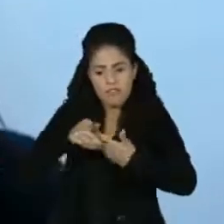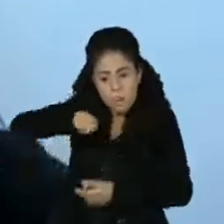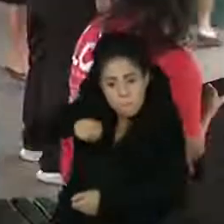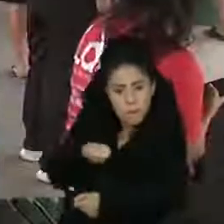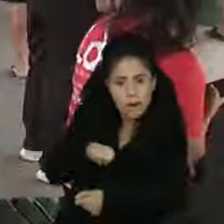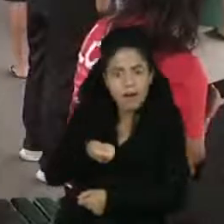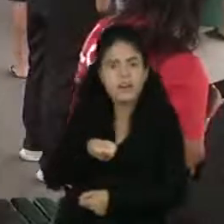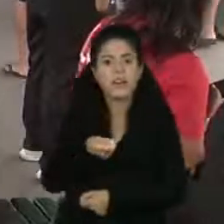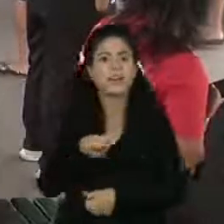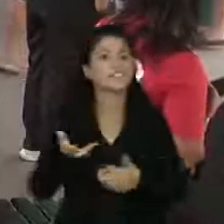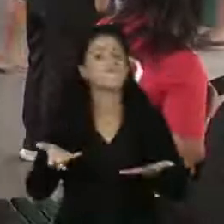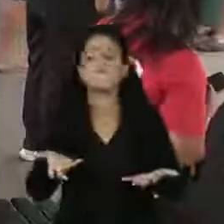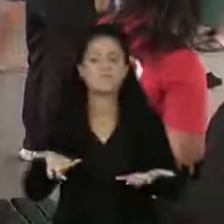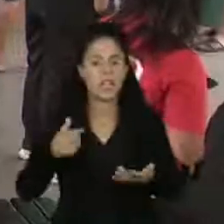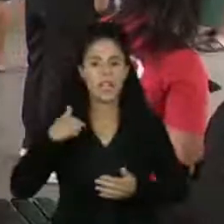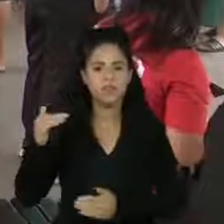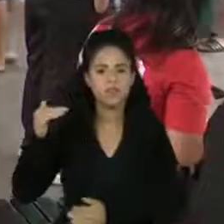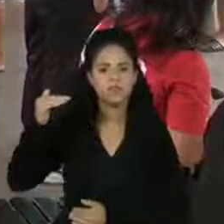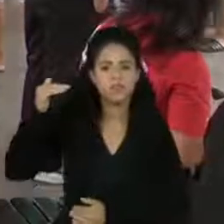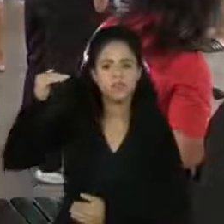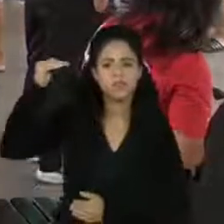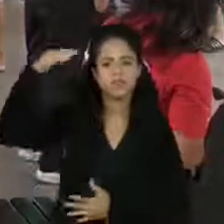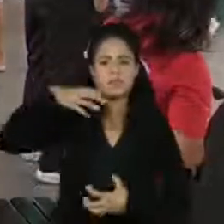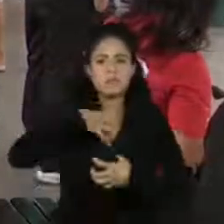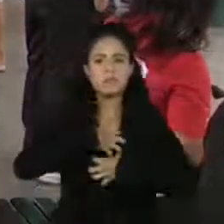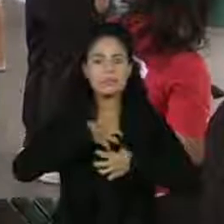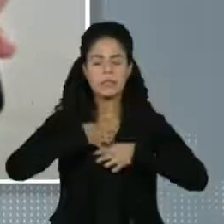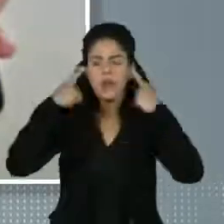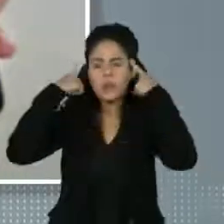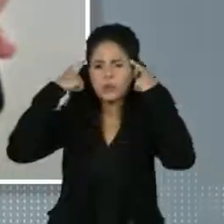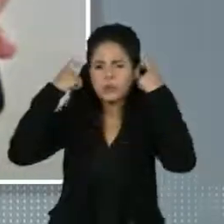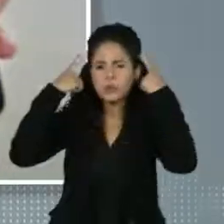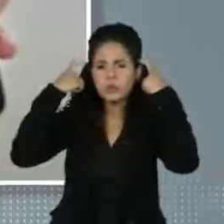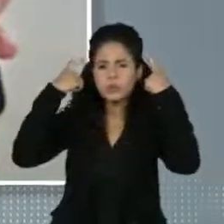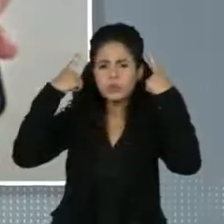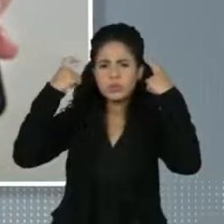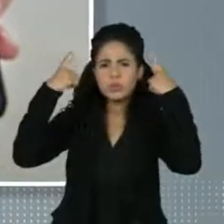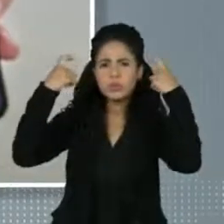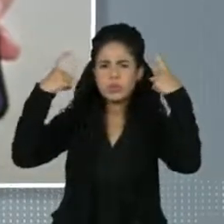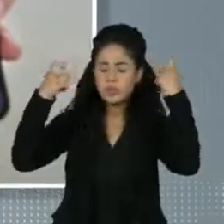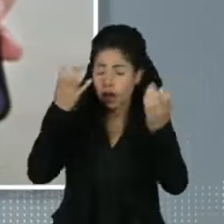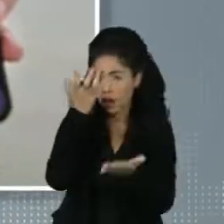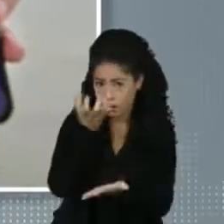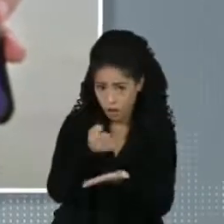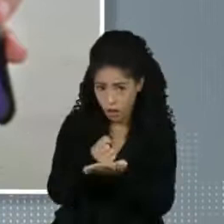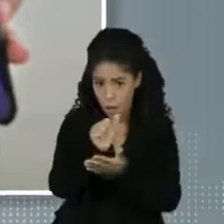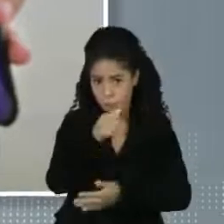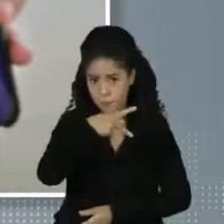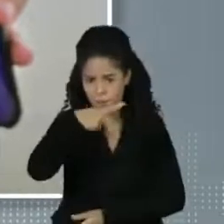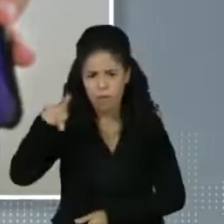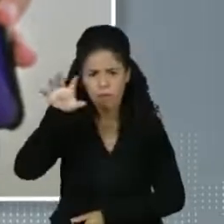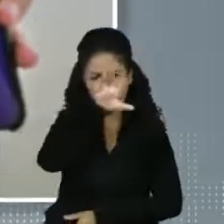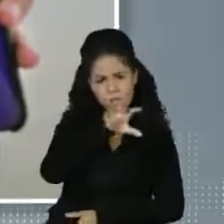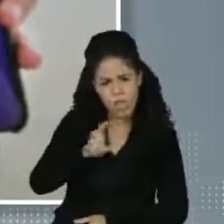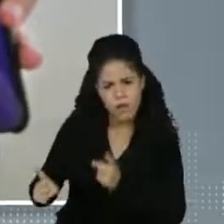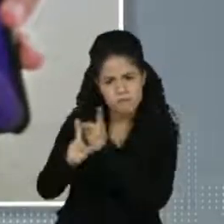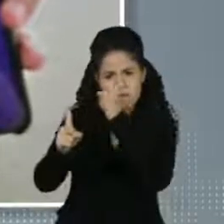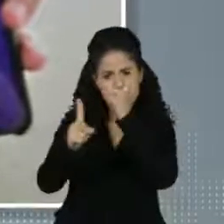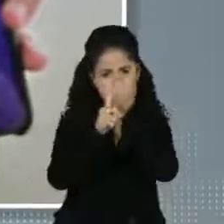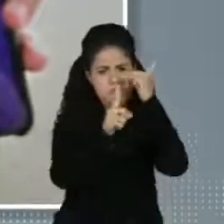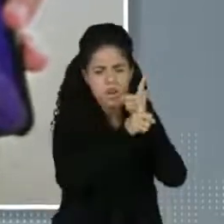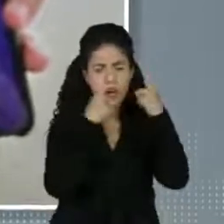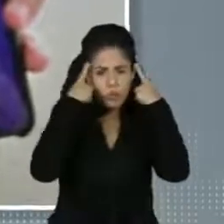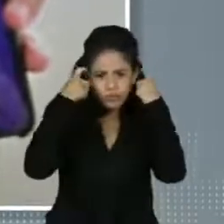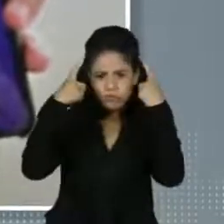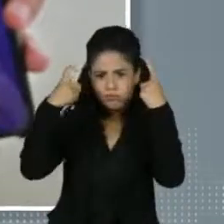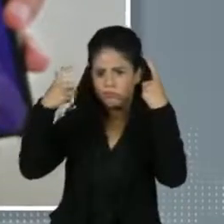pela última vez. Depois de crescer, sentiu na pele a violência e decidiu criar uma ferramenta para mapear e denunciar os casos de